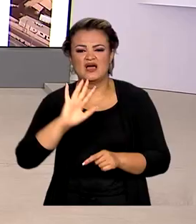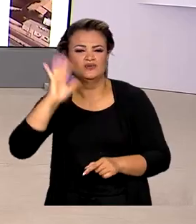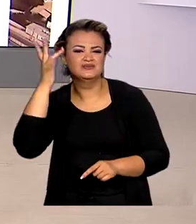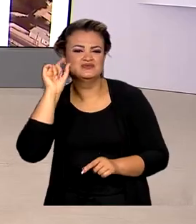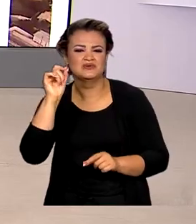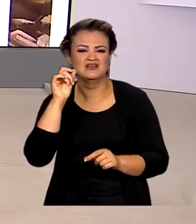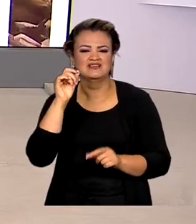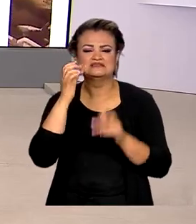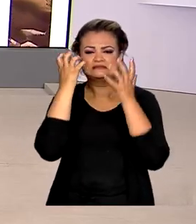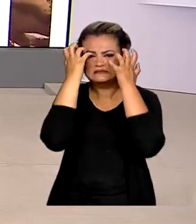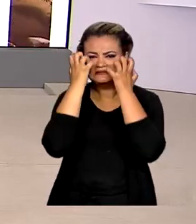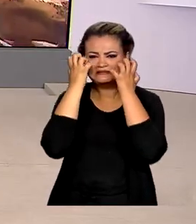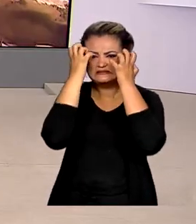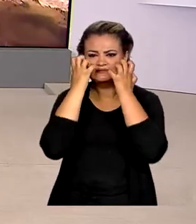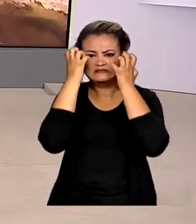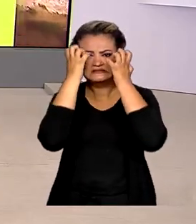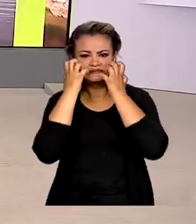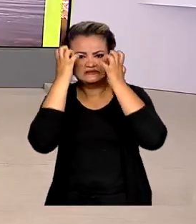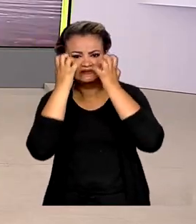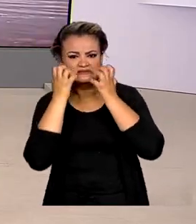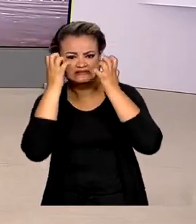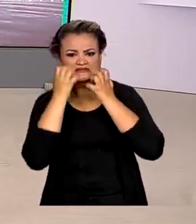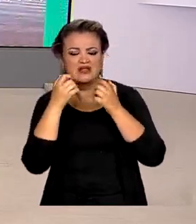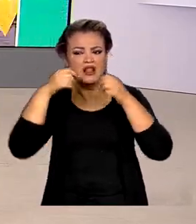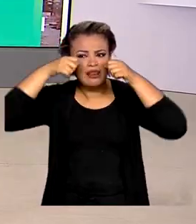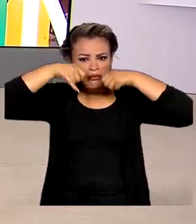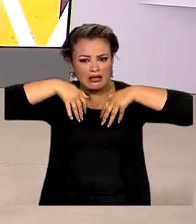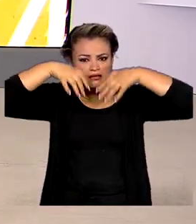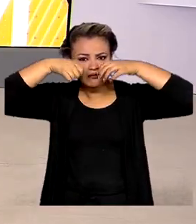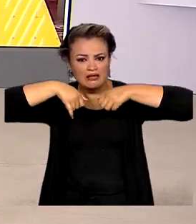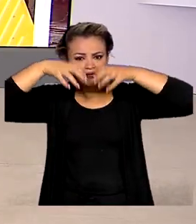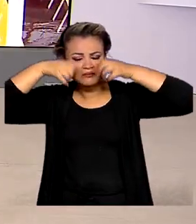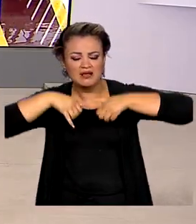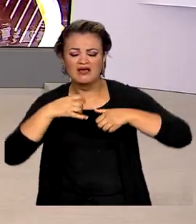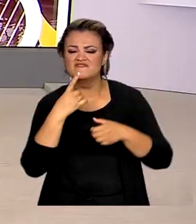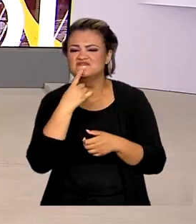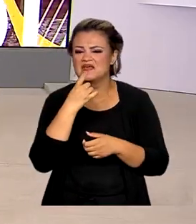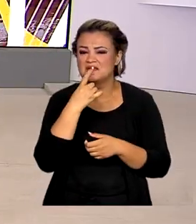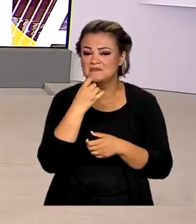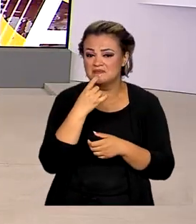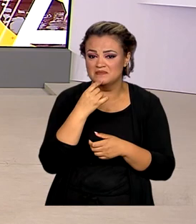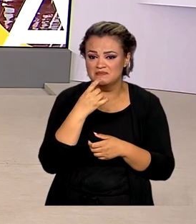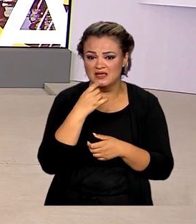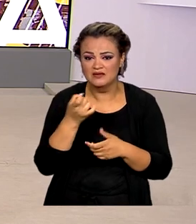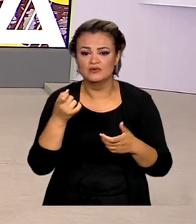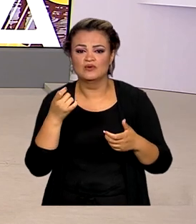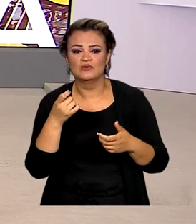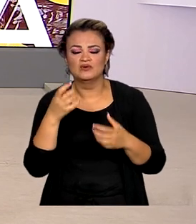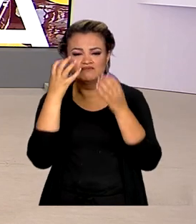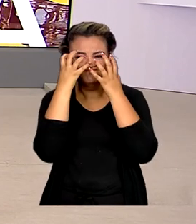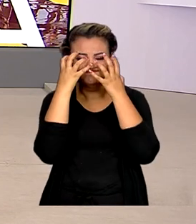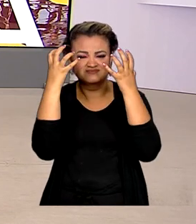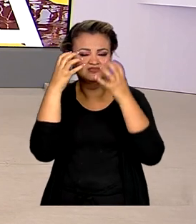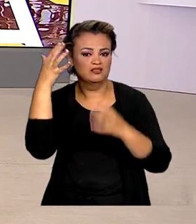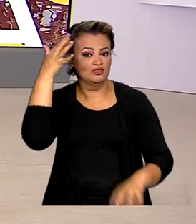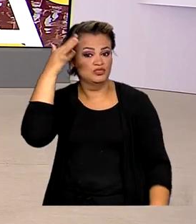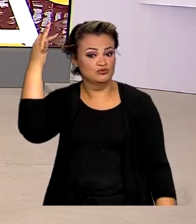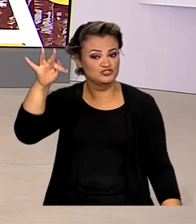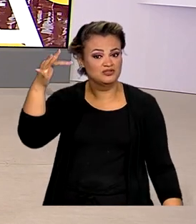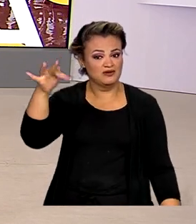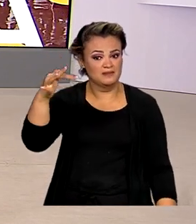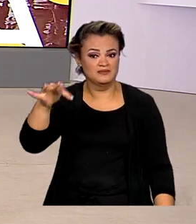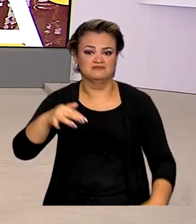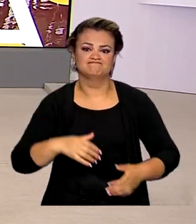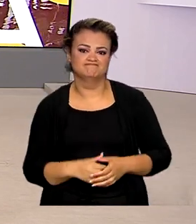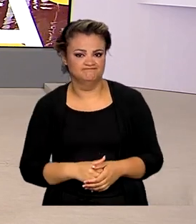casos de ardência nos olhos, lágrimas intensas, coceira, vermelhidão, inchaço nos olhos e